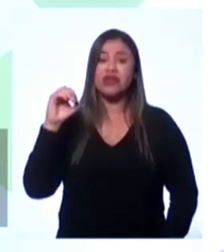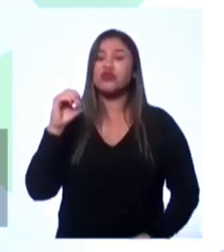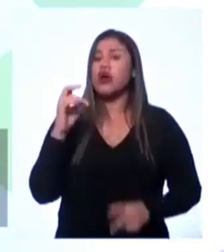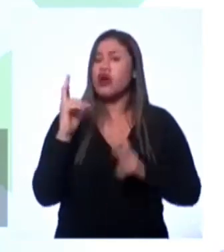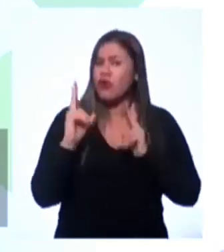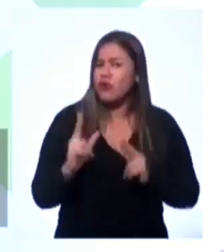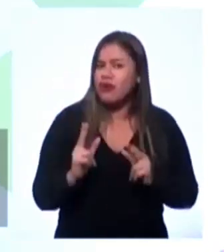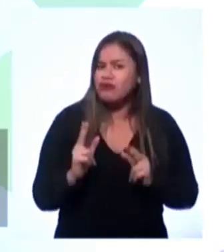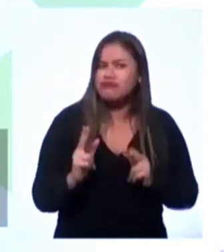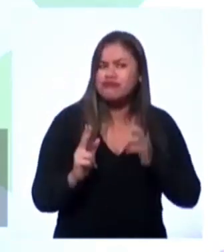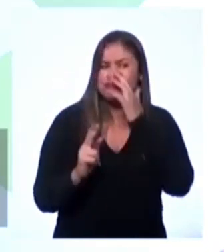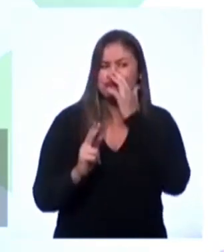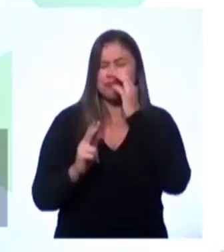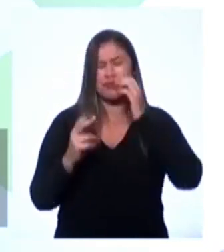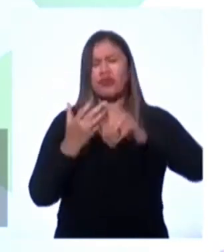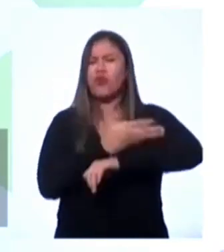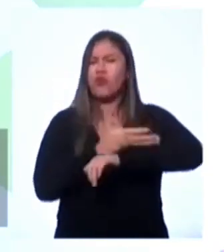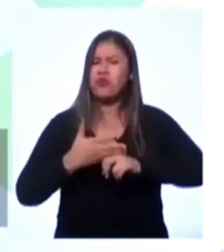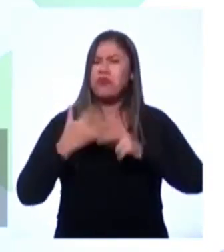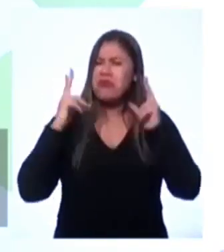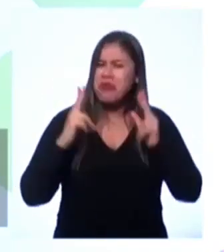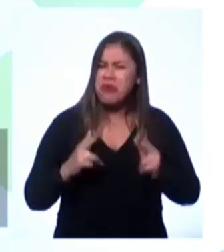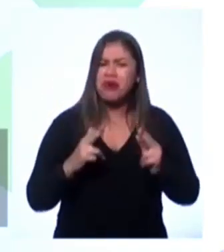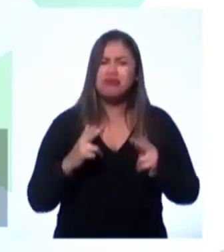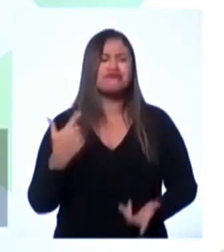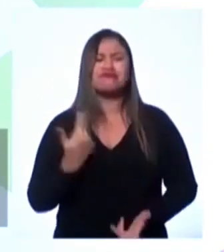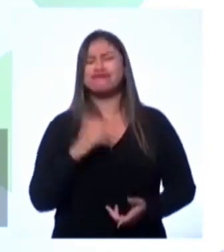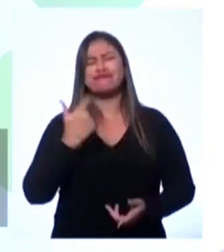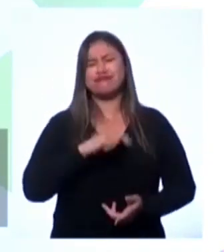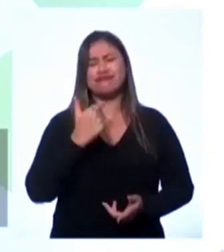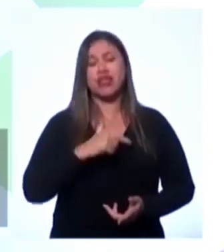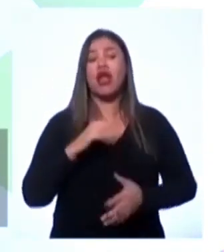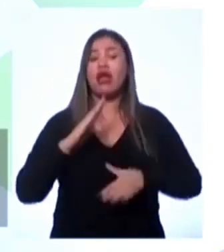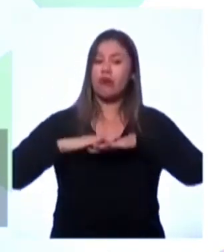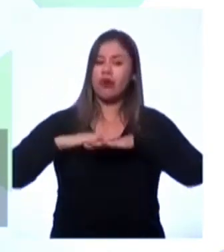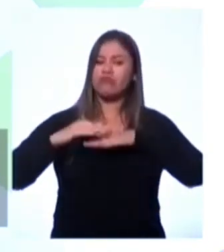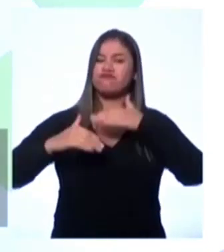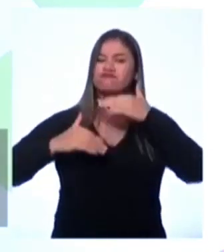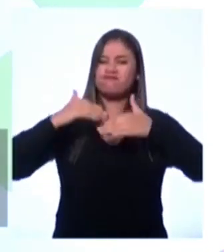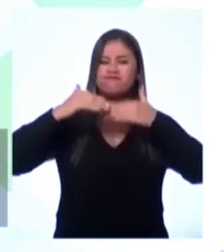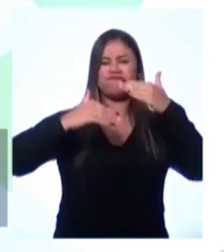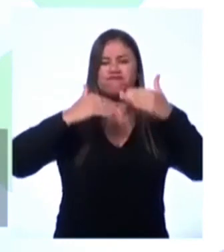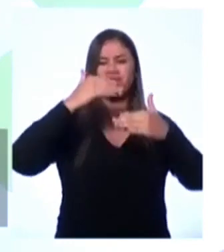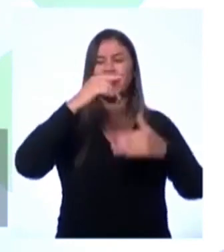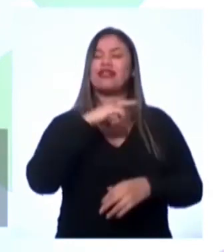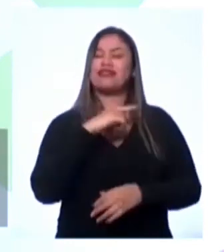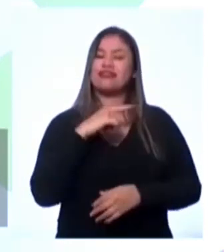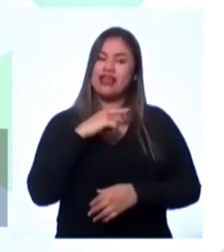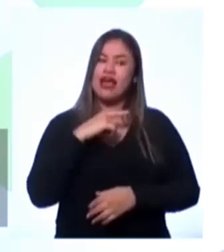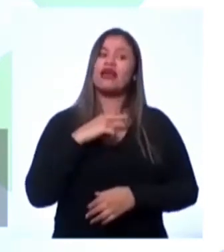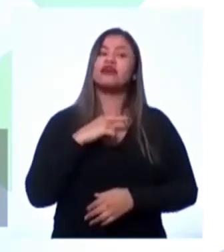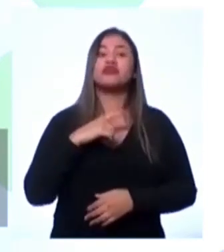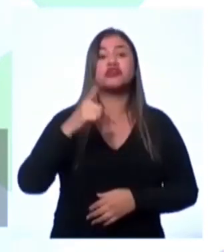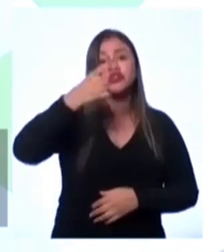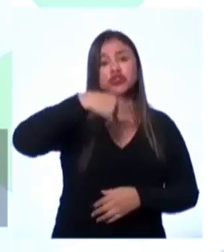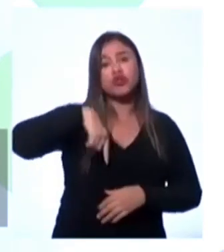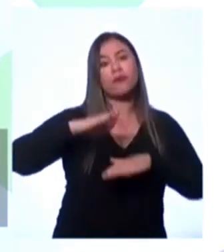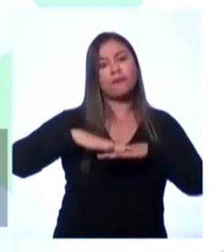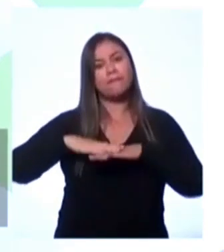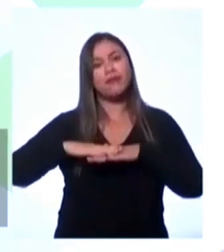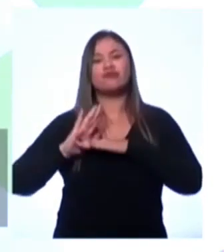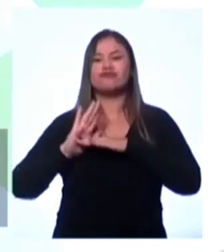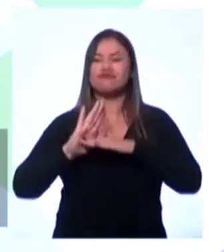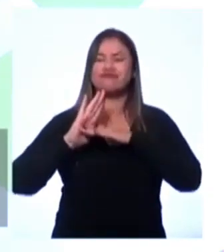que a gente tem hoje, os mesmos hábitos. Então, isso é uma coisa que a gente vai construindo. E justamente nós fazemos parte dessa construção também.